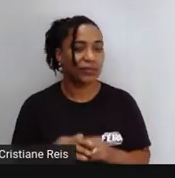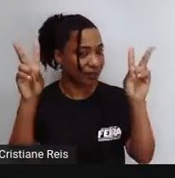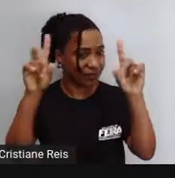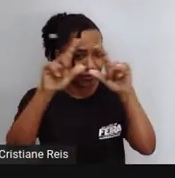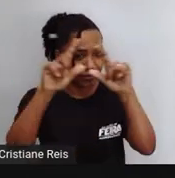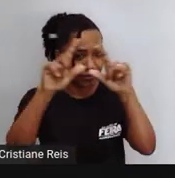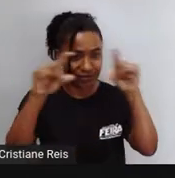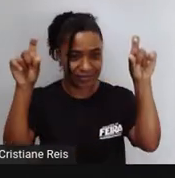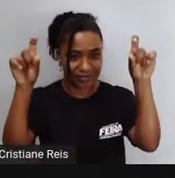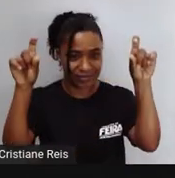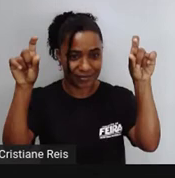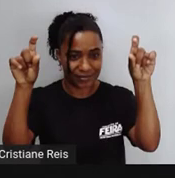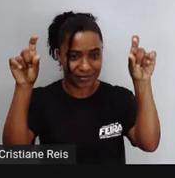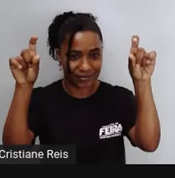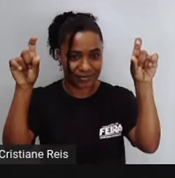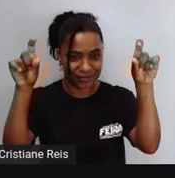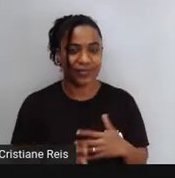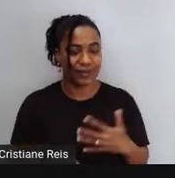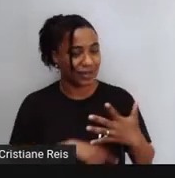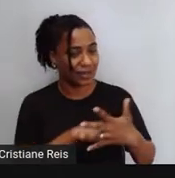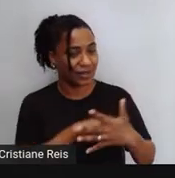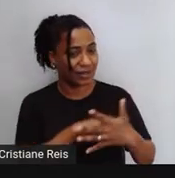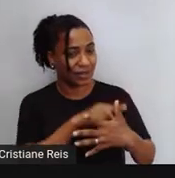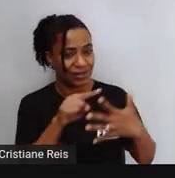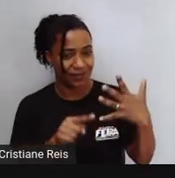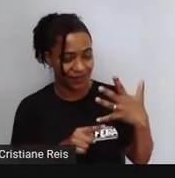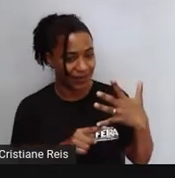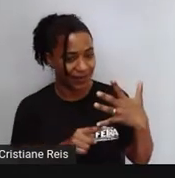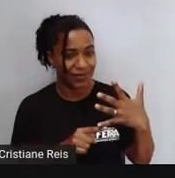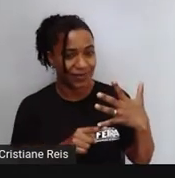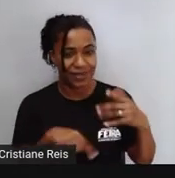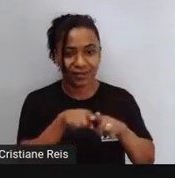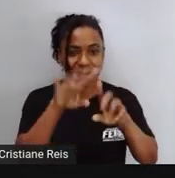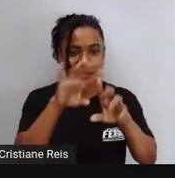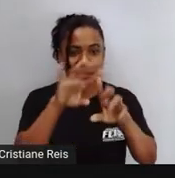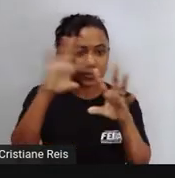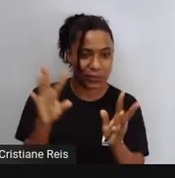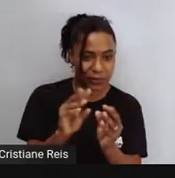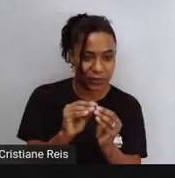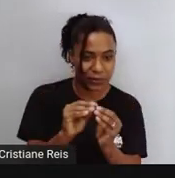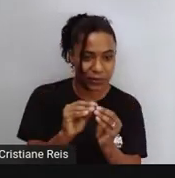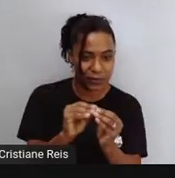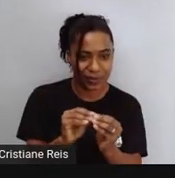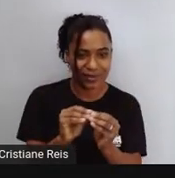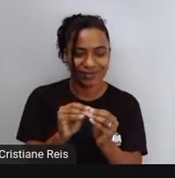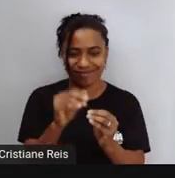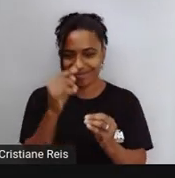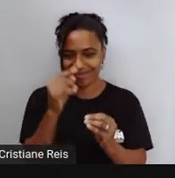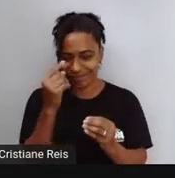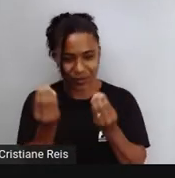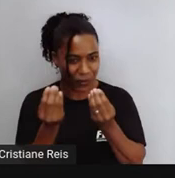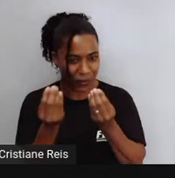and summary e sumário Ok? Ou seja, um resumo das ideias